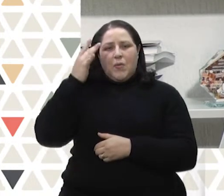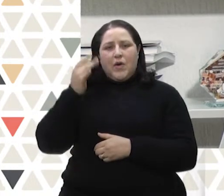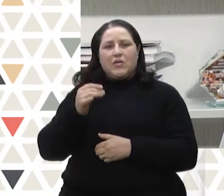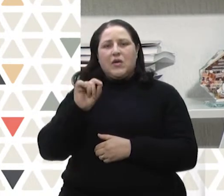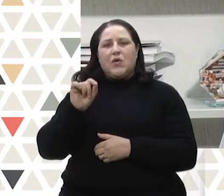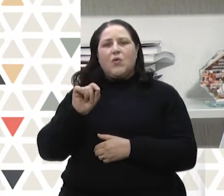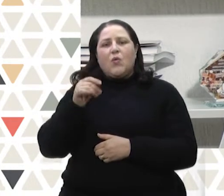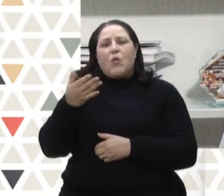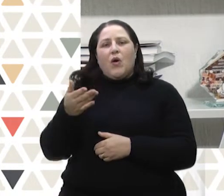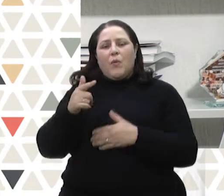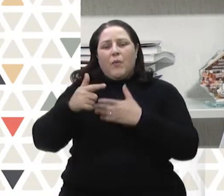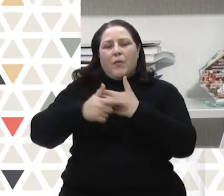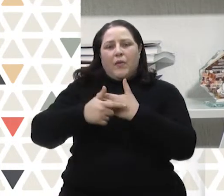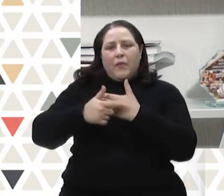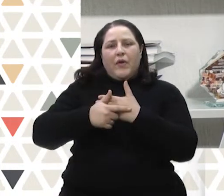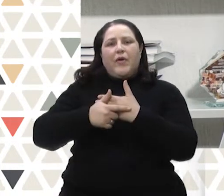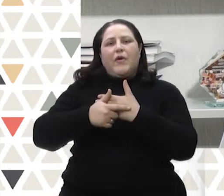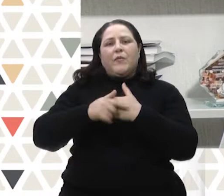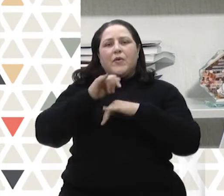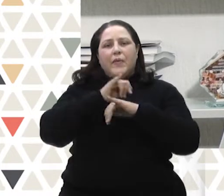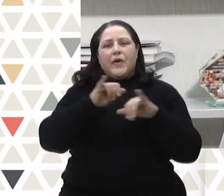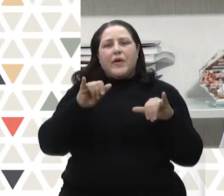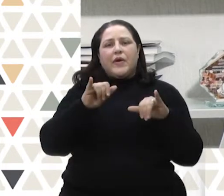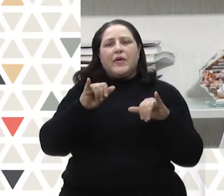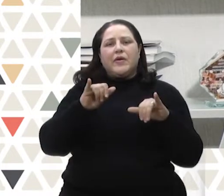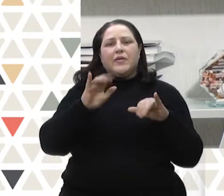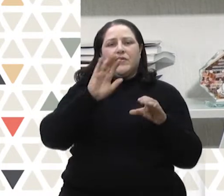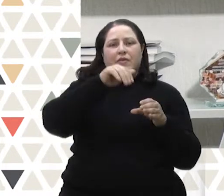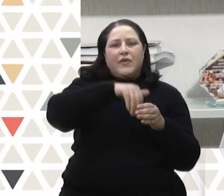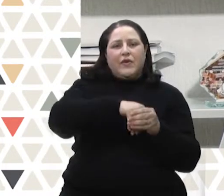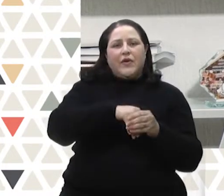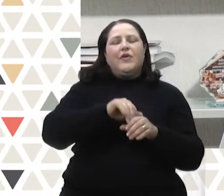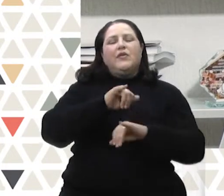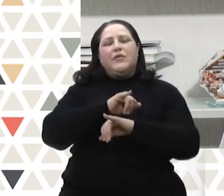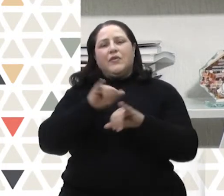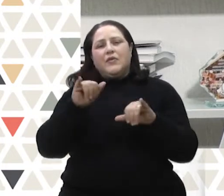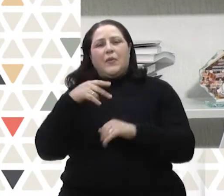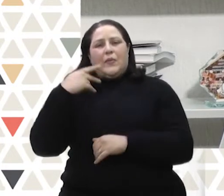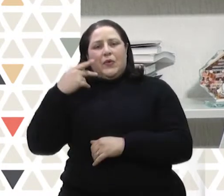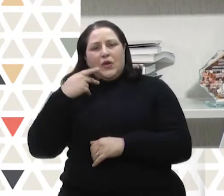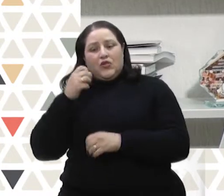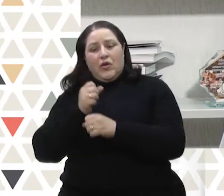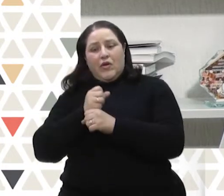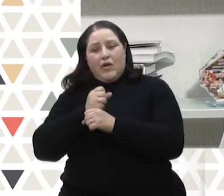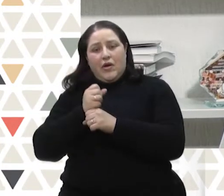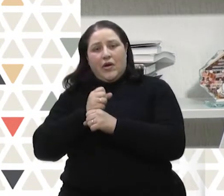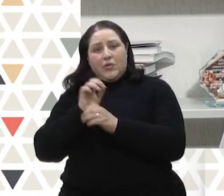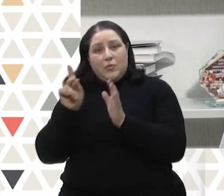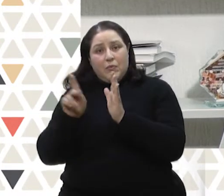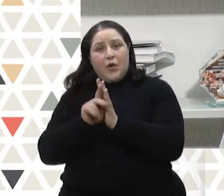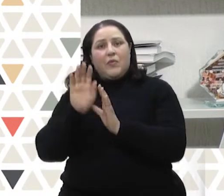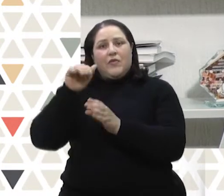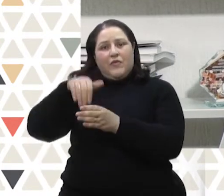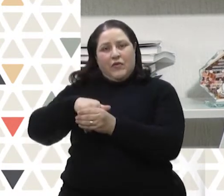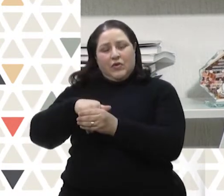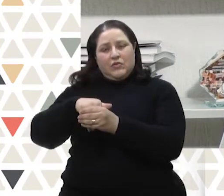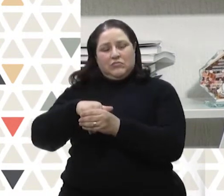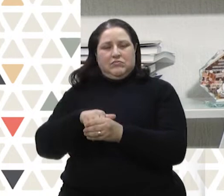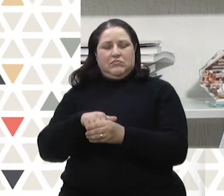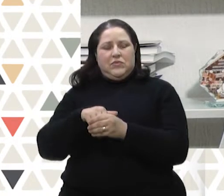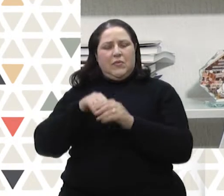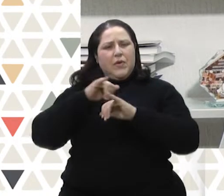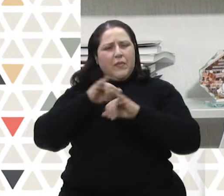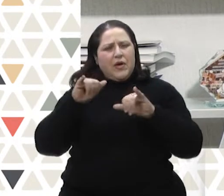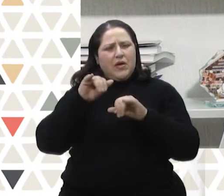compreendermos qual é que é uma função de propaganda política e uma função de propaganda eleitoral em ano eleitoral. A propaganda política não